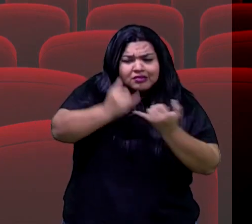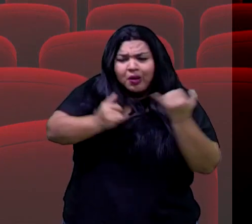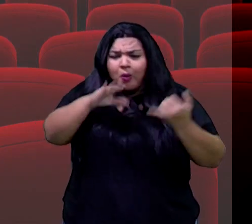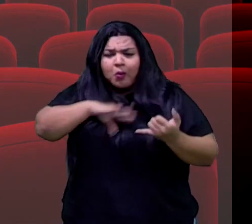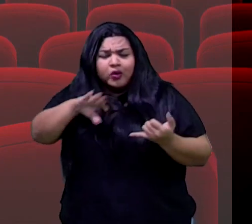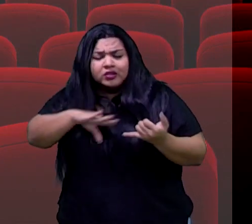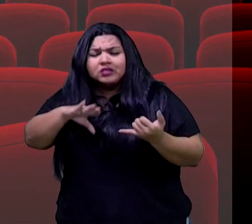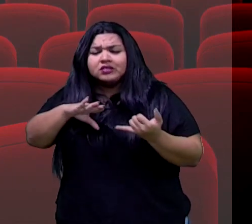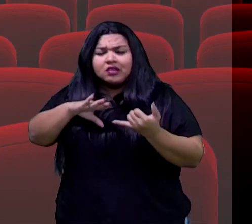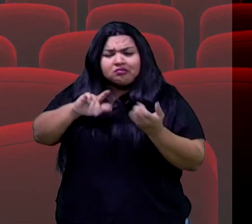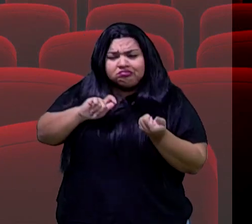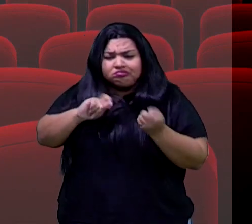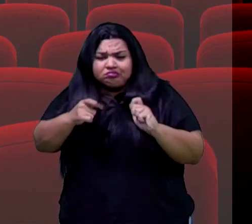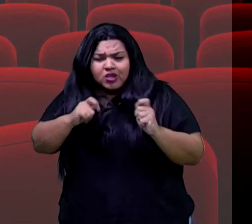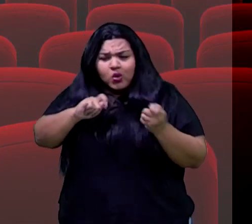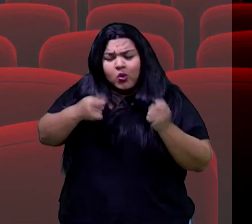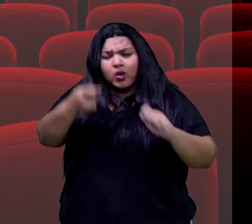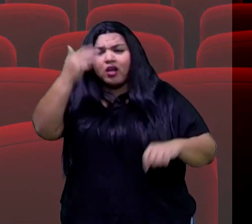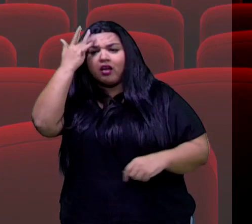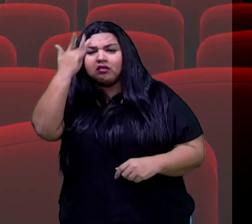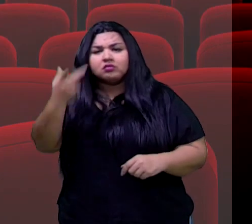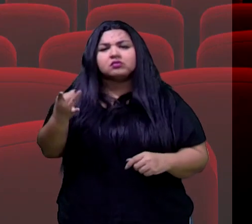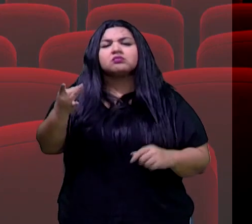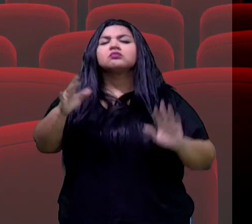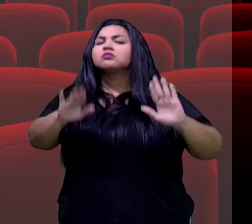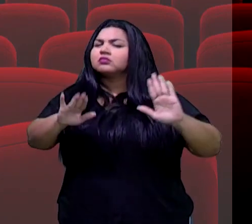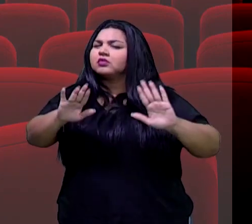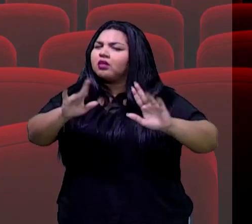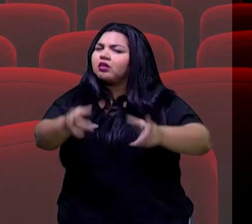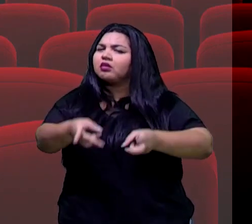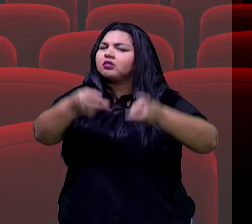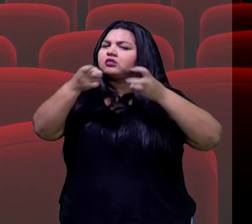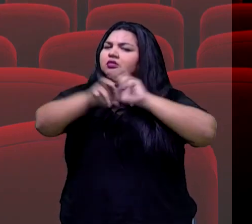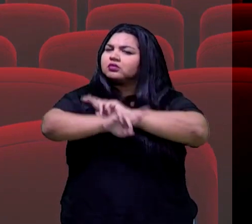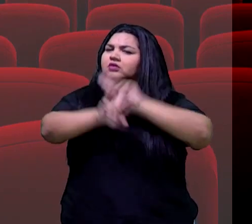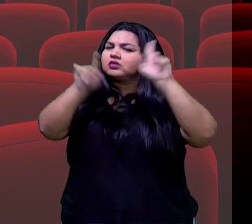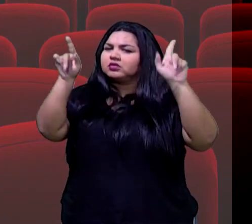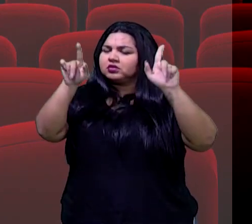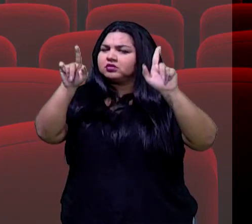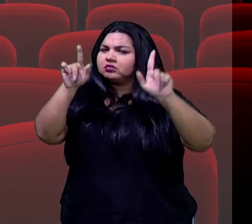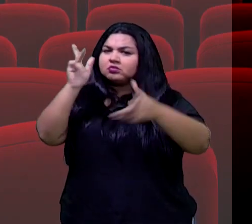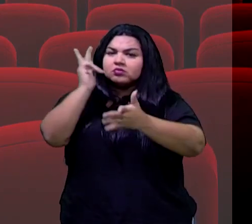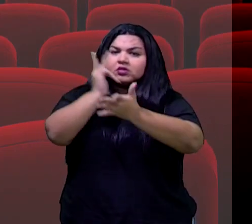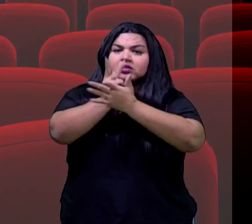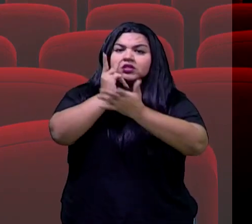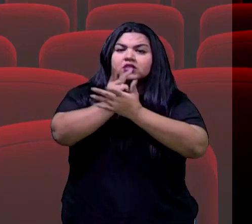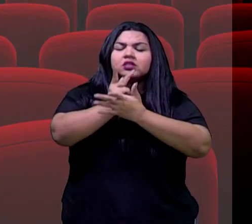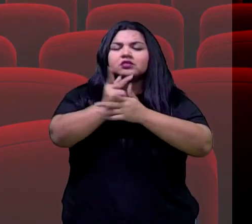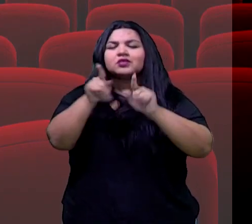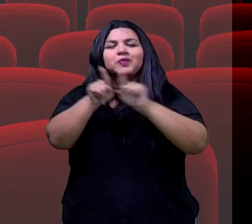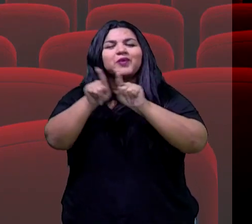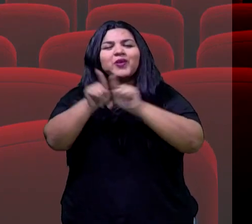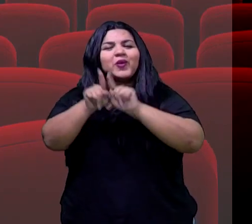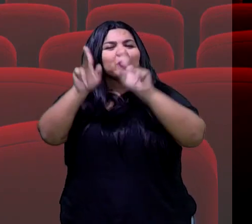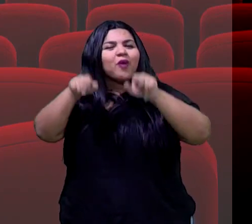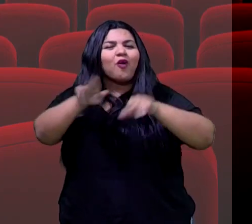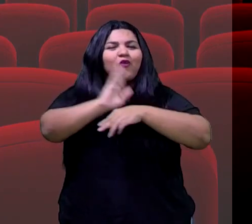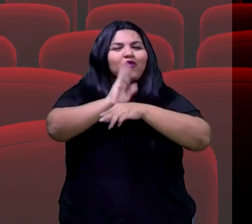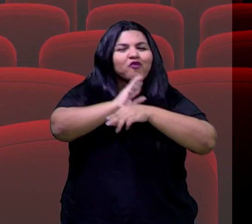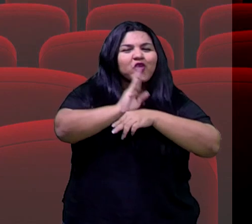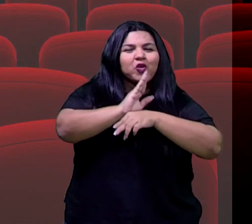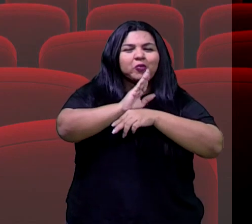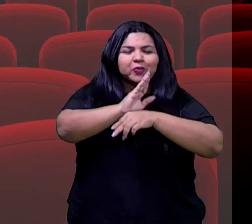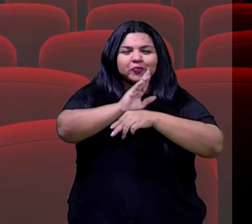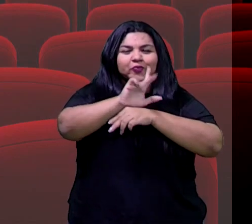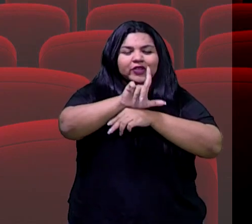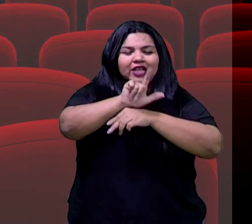ia dar para a gente compreender, e na verdade a gente percebe que é bem diferente, né? A mesma coisa assistindo La Casa de Papel, quando